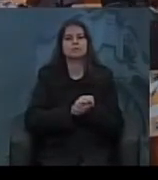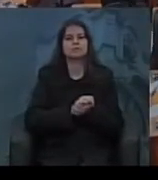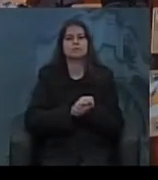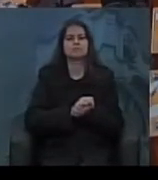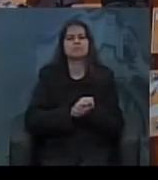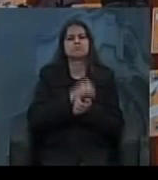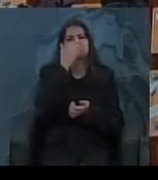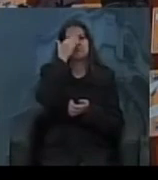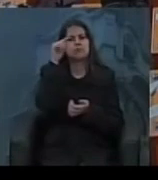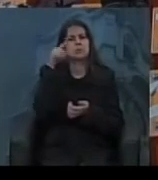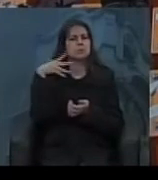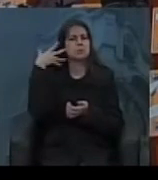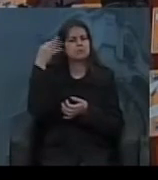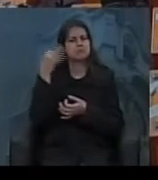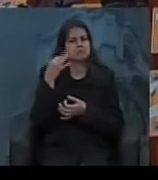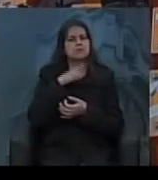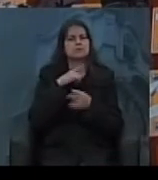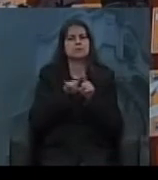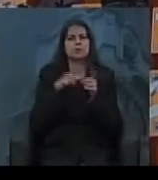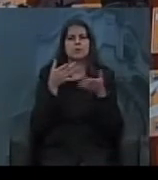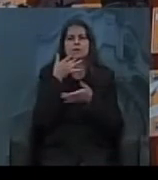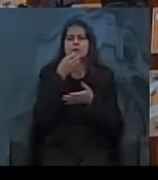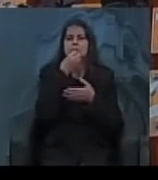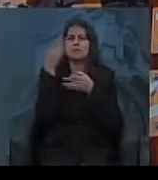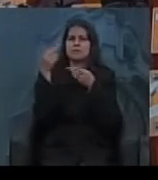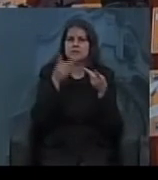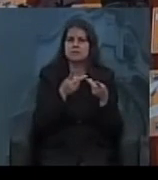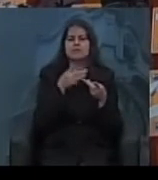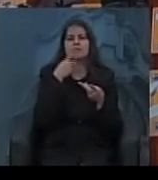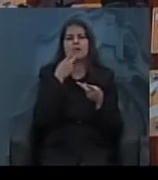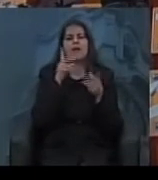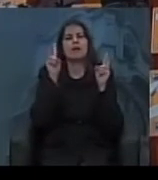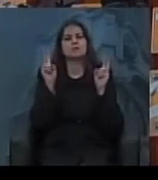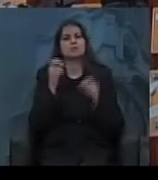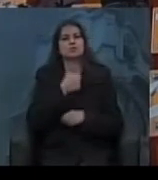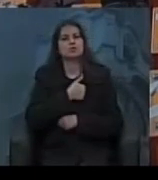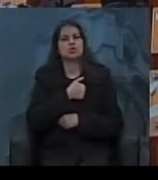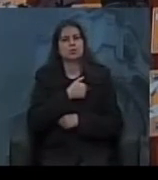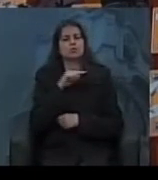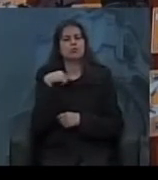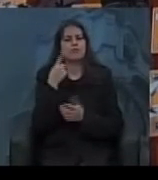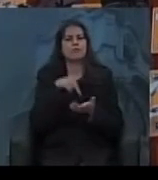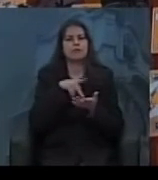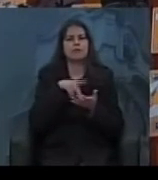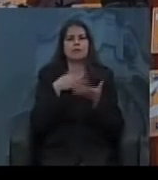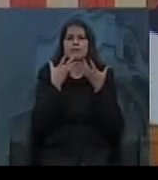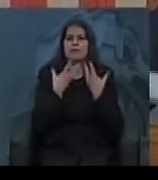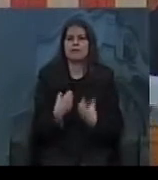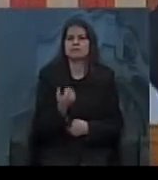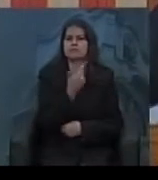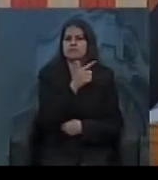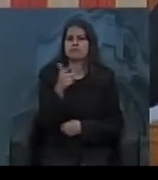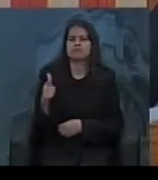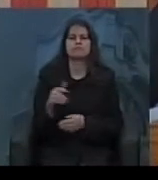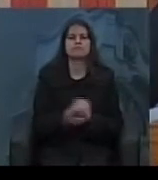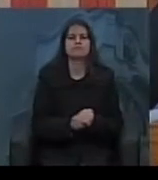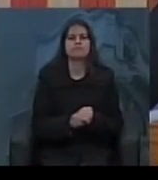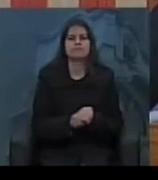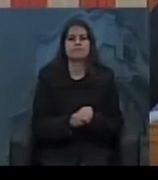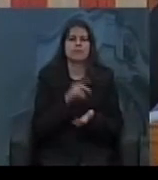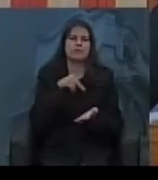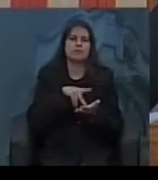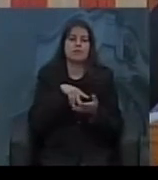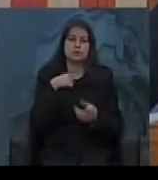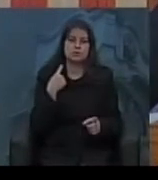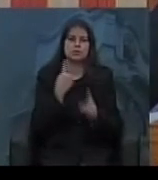pela bela palestra pela tarde falar de Getúlio é uma coisa realmente incansável que a gente realmente vai